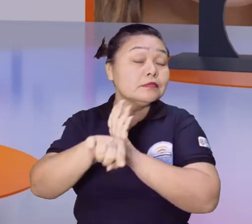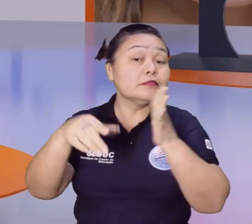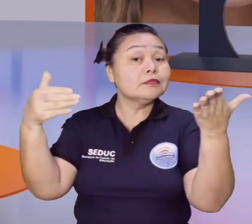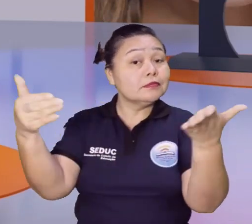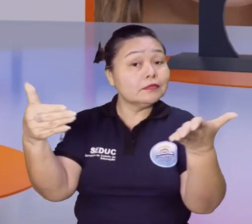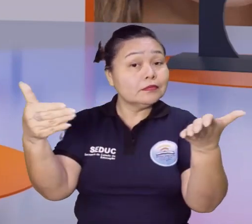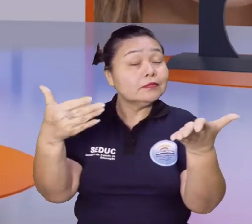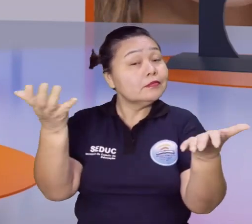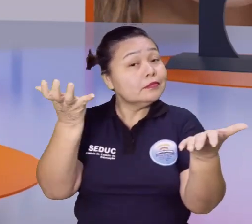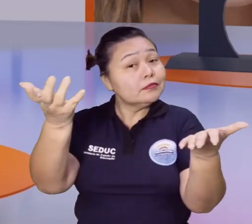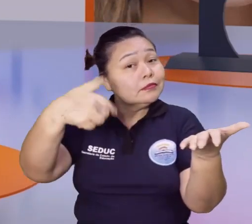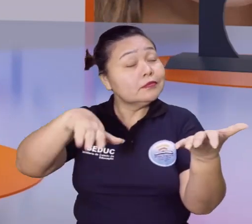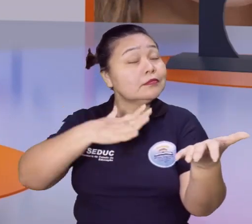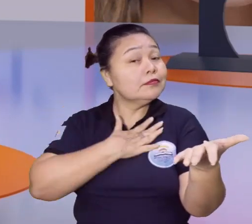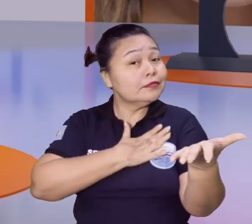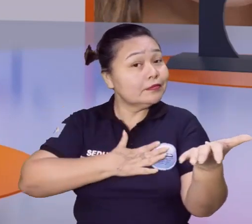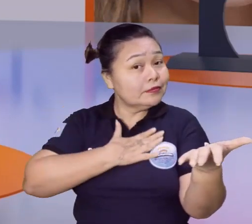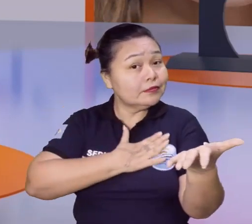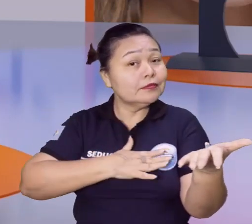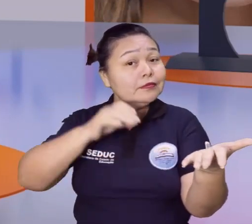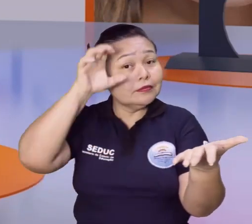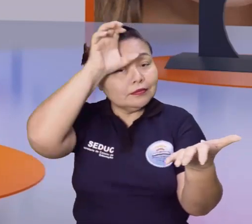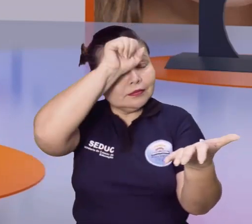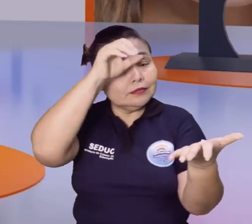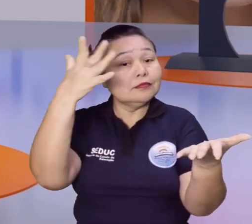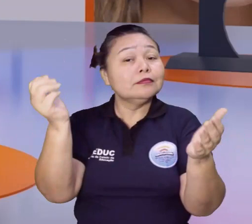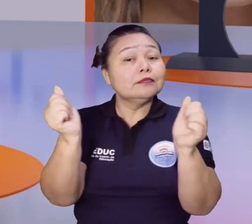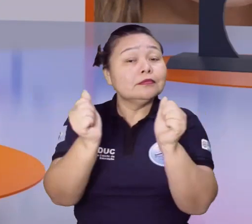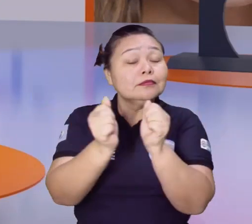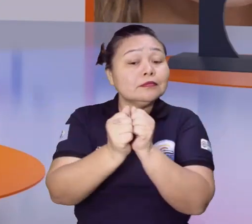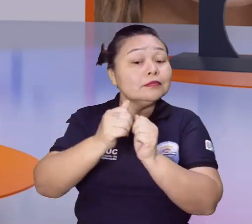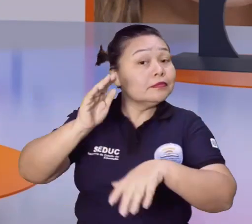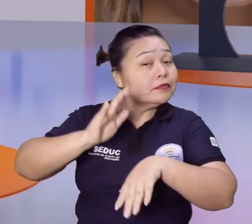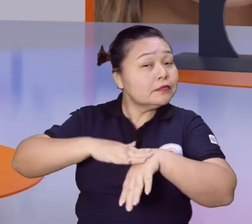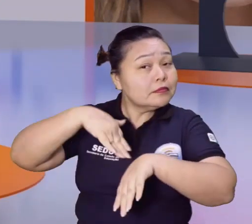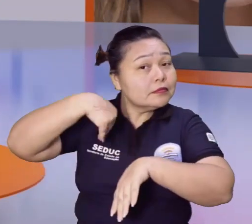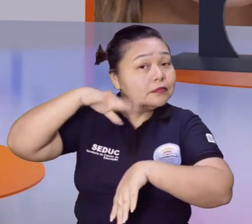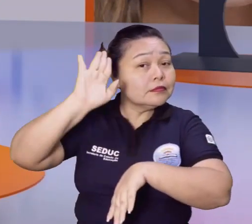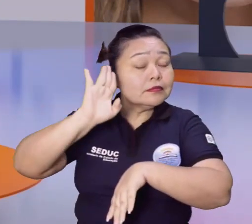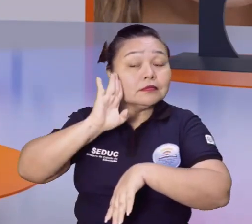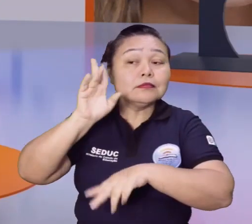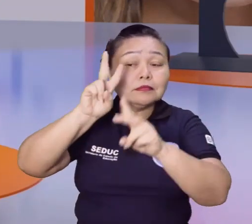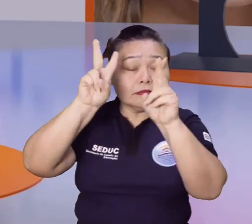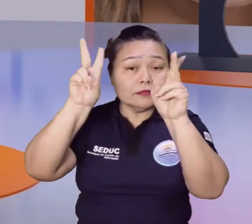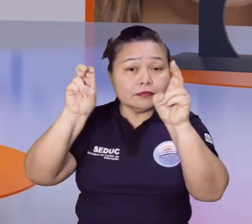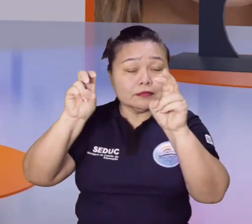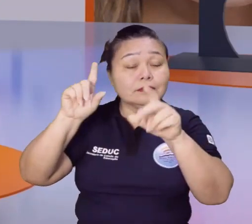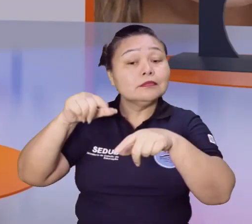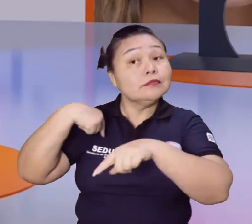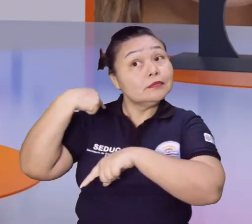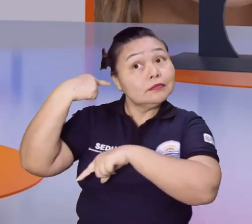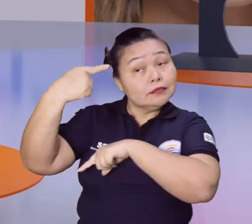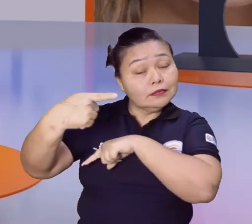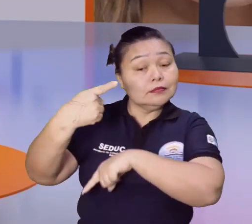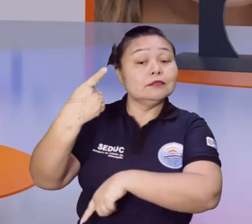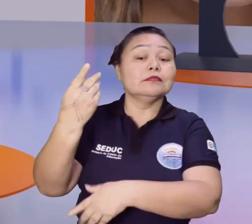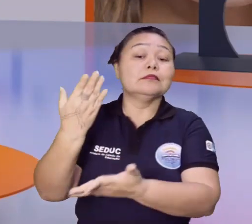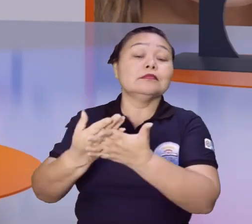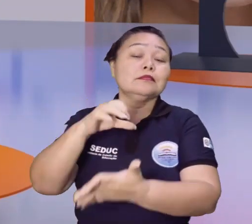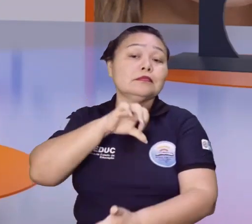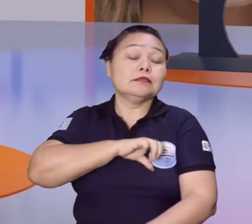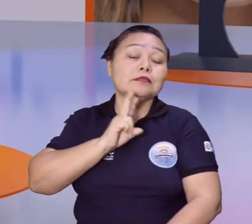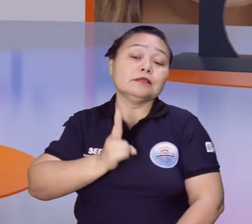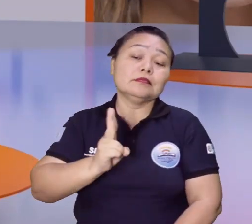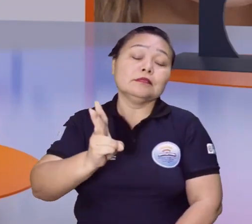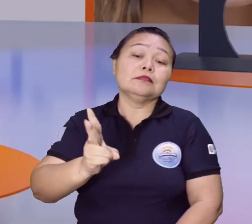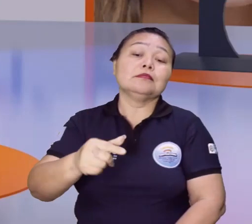hoje. Espero que vocês tenham gostado e aprendido aí com a gente um pouco mais sobre esse assunto. E na aula nova, nós continuamos